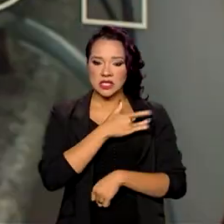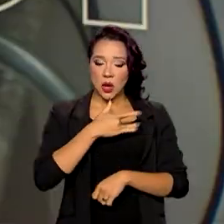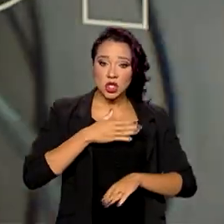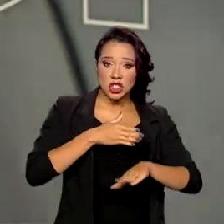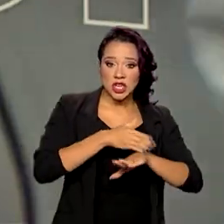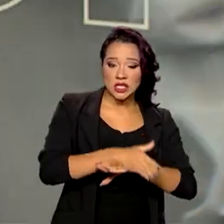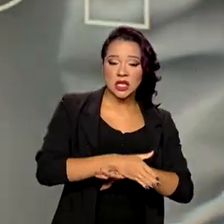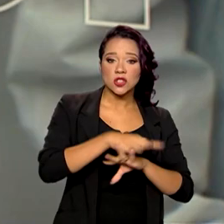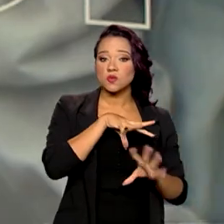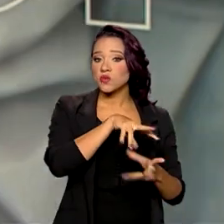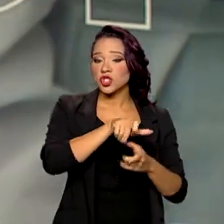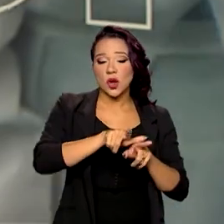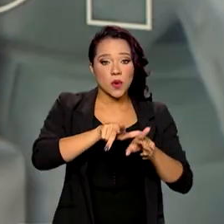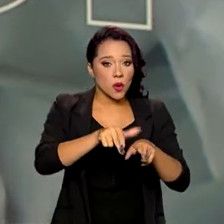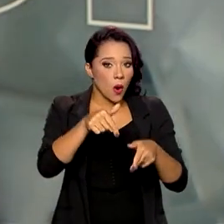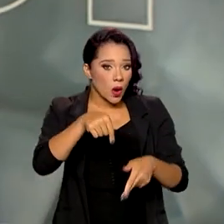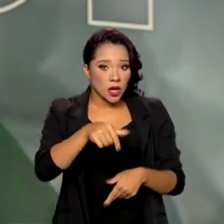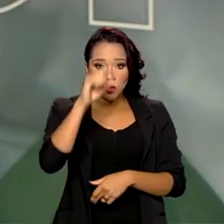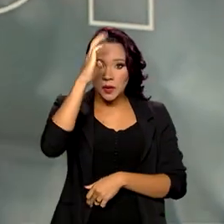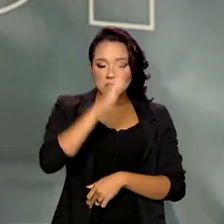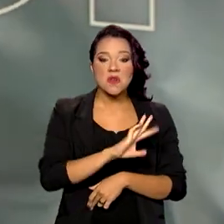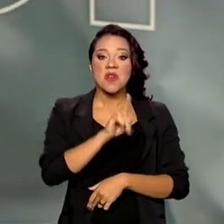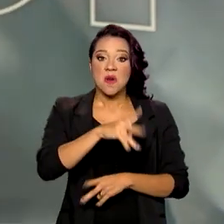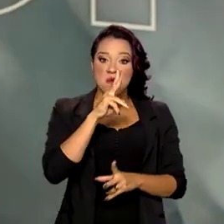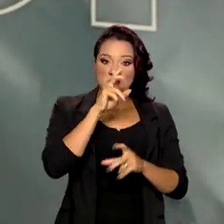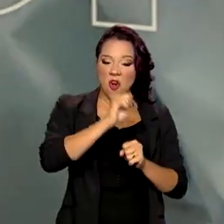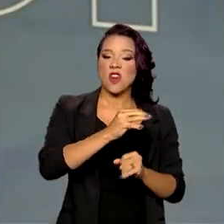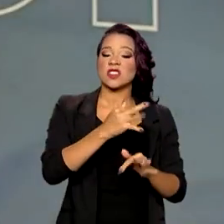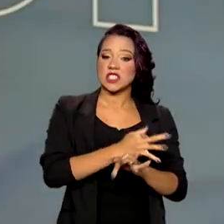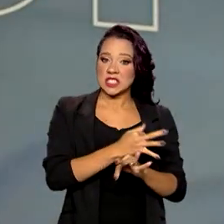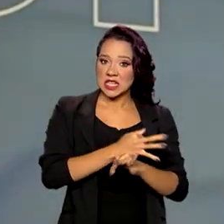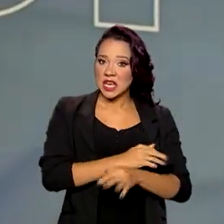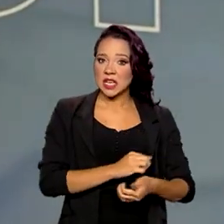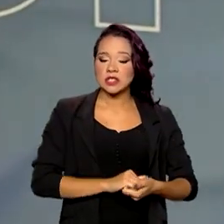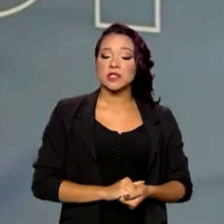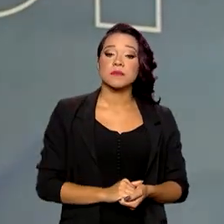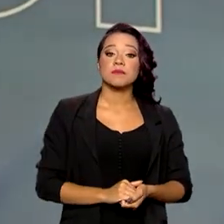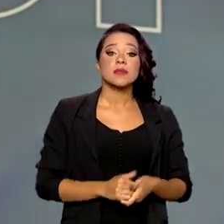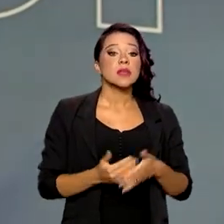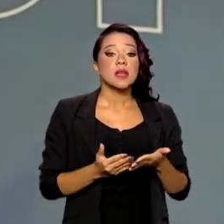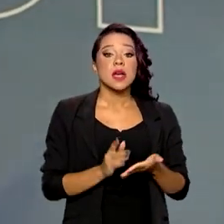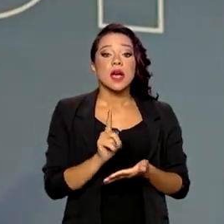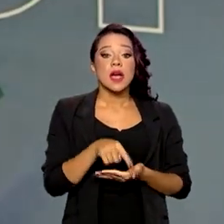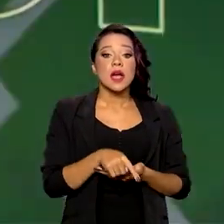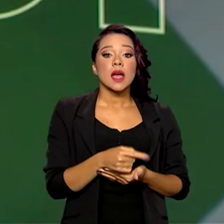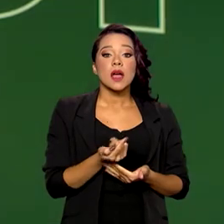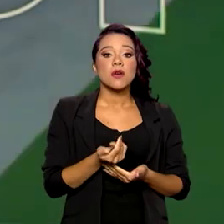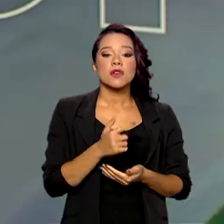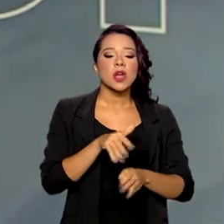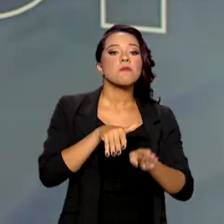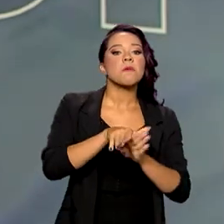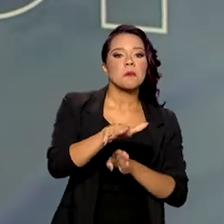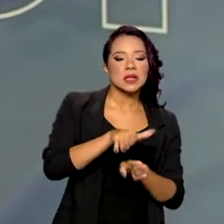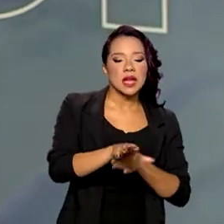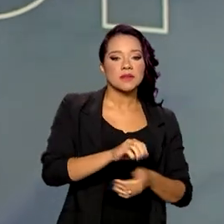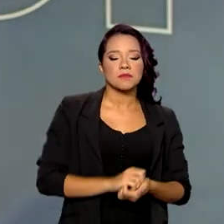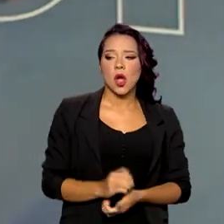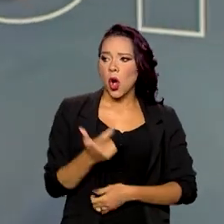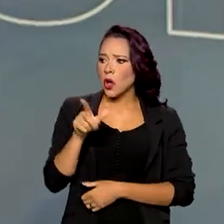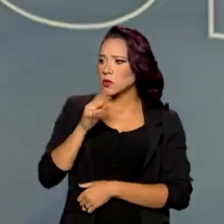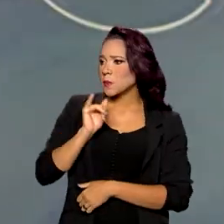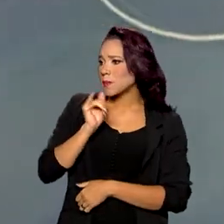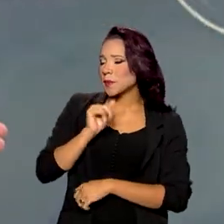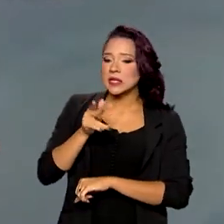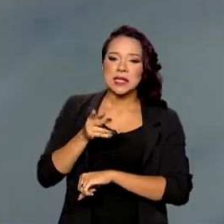universal como é o nosso, que sejam fortes e resilientes, é absolutamente recomendável. Há outros países, como